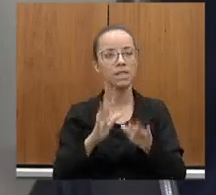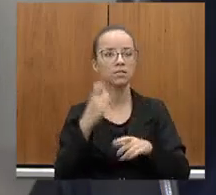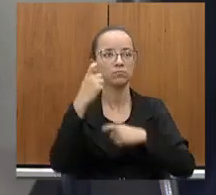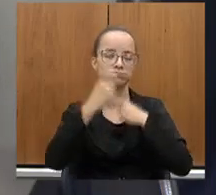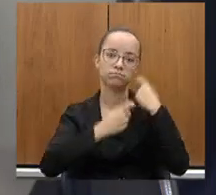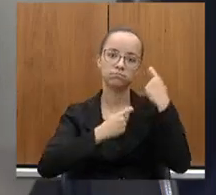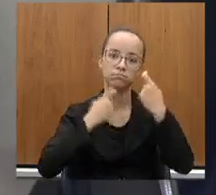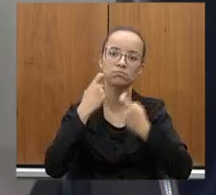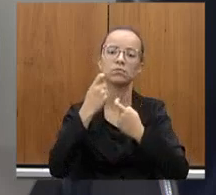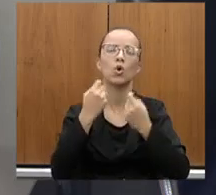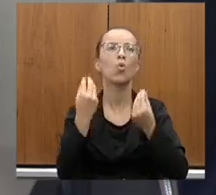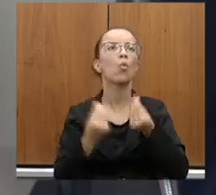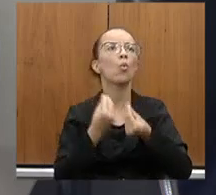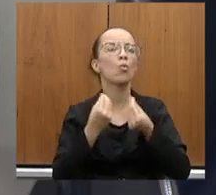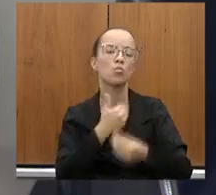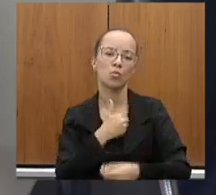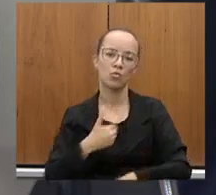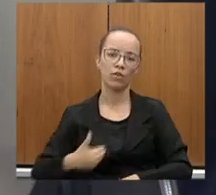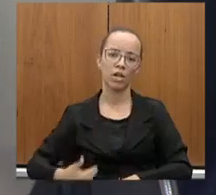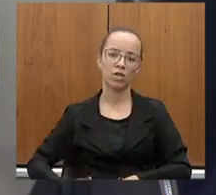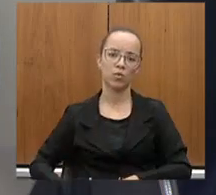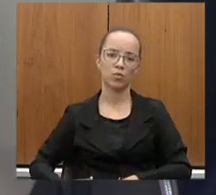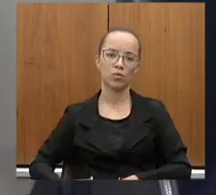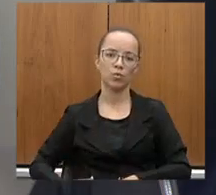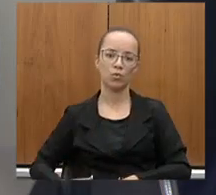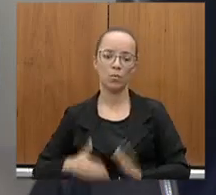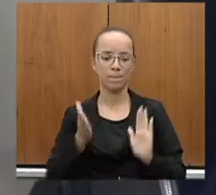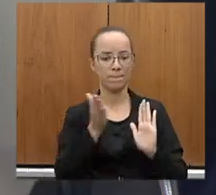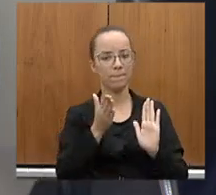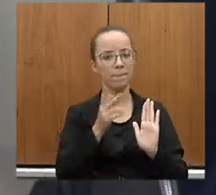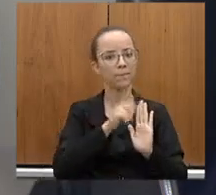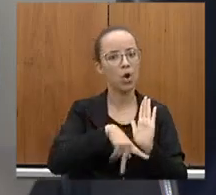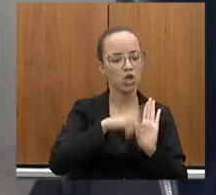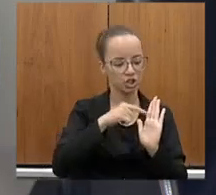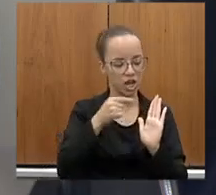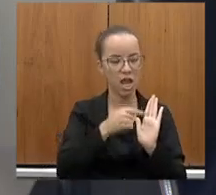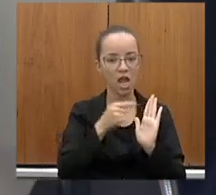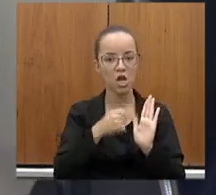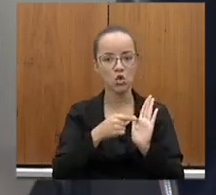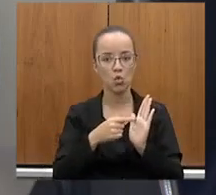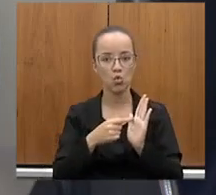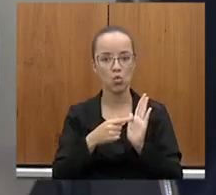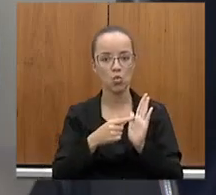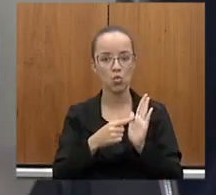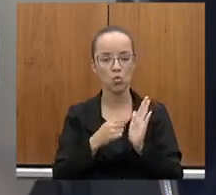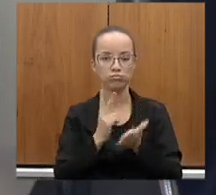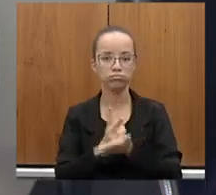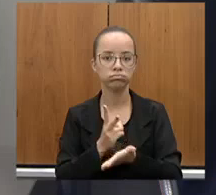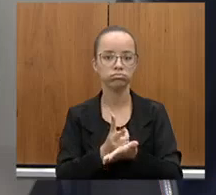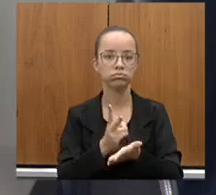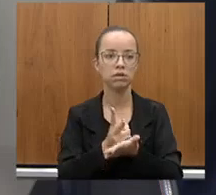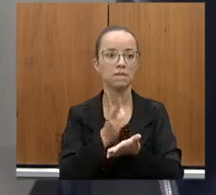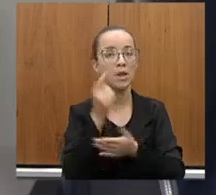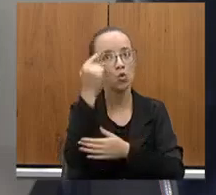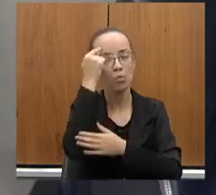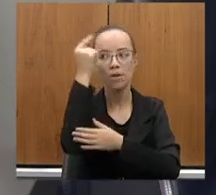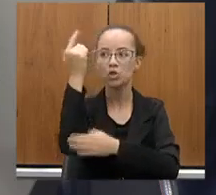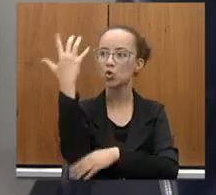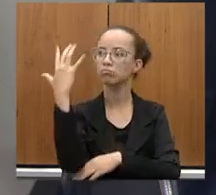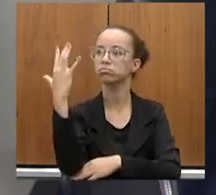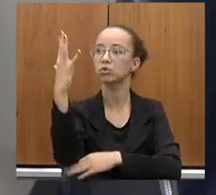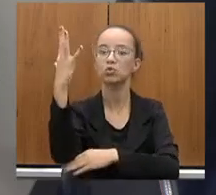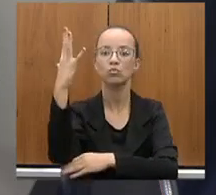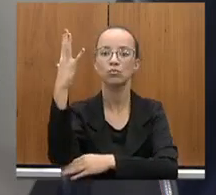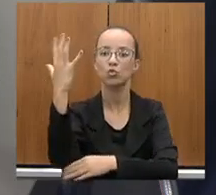preocupa muito como o governo caminhou com um projeto desta complexidade, sem impacto ambiental. Sempre nos foi